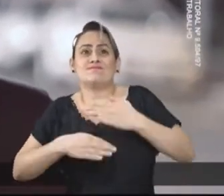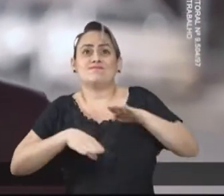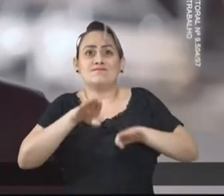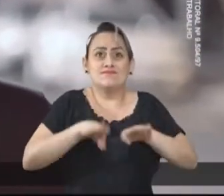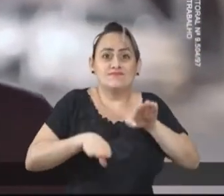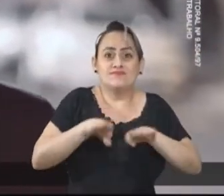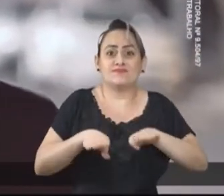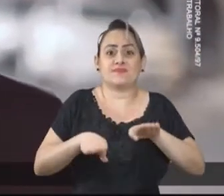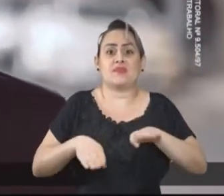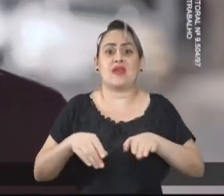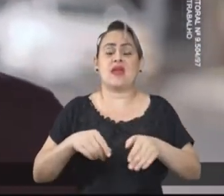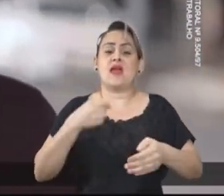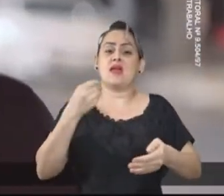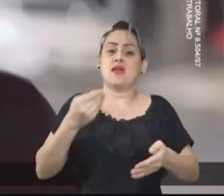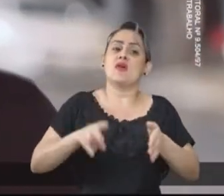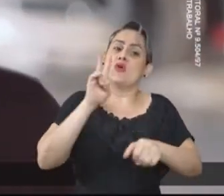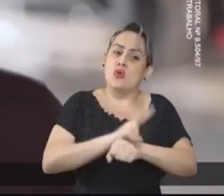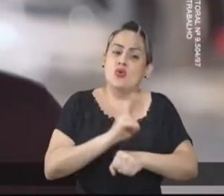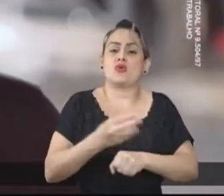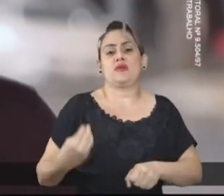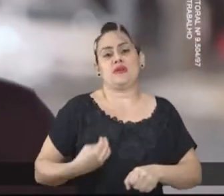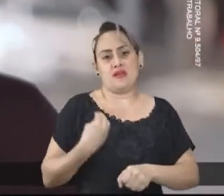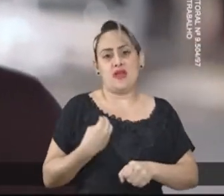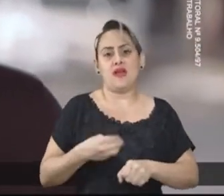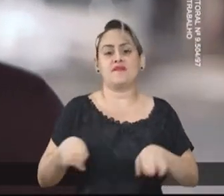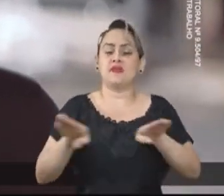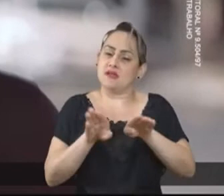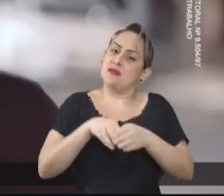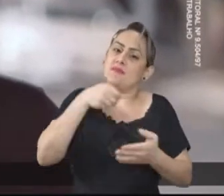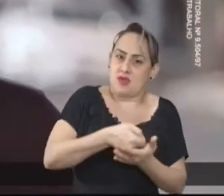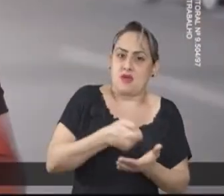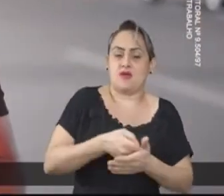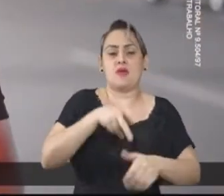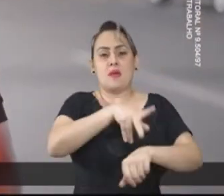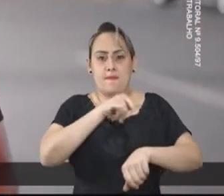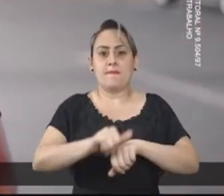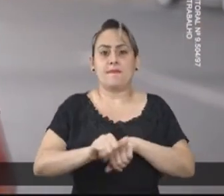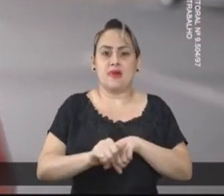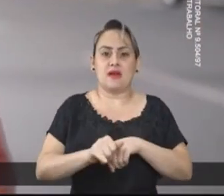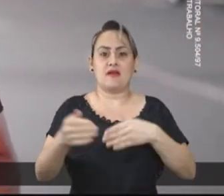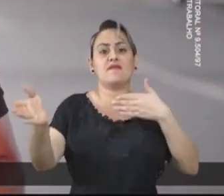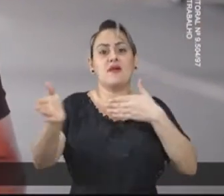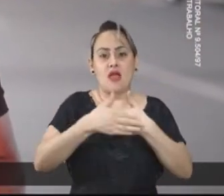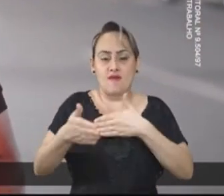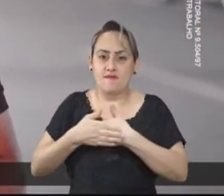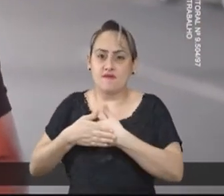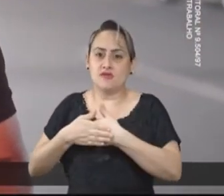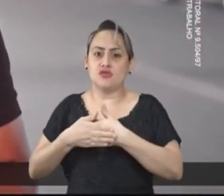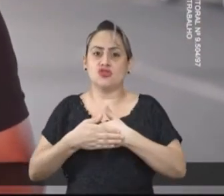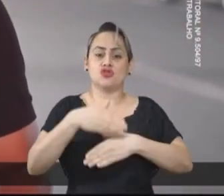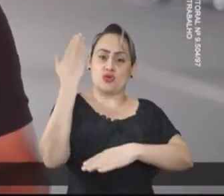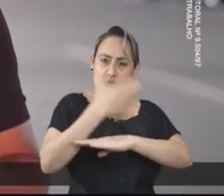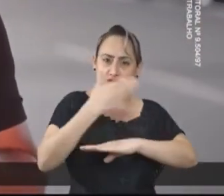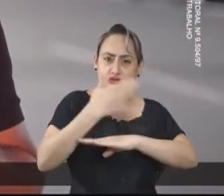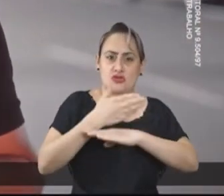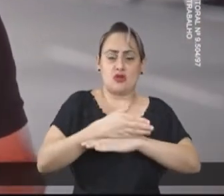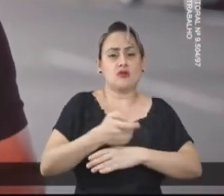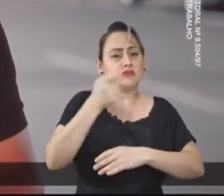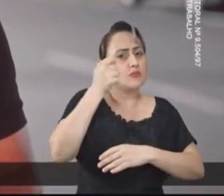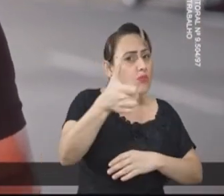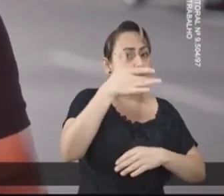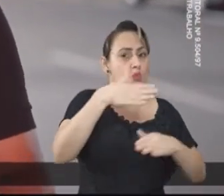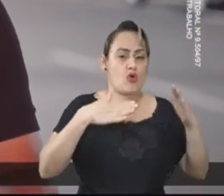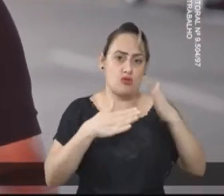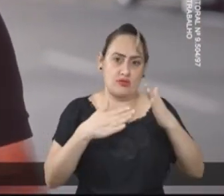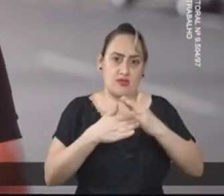sempre buscamos equilibrar a preservação das vidas e a economia. Em razão disso, Paranavaí foi uma das cidades que teve o